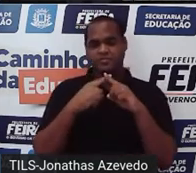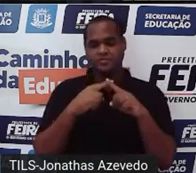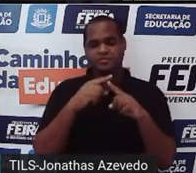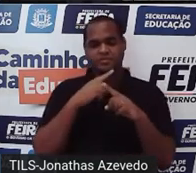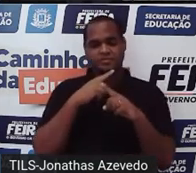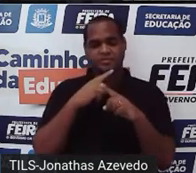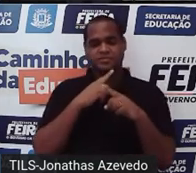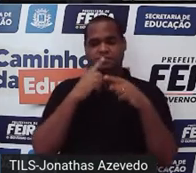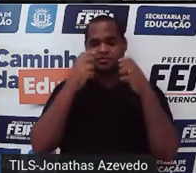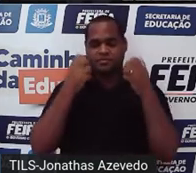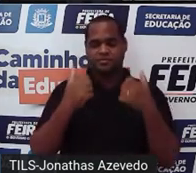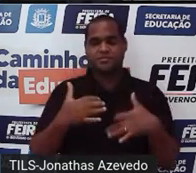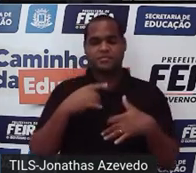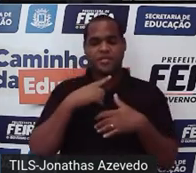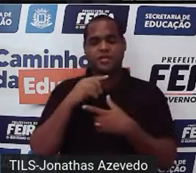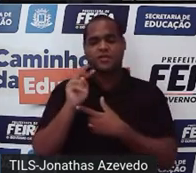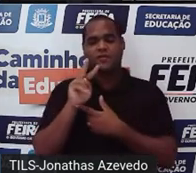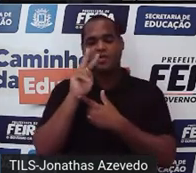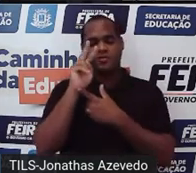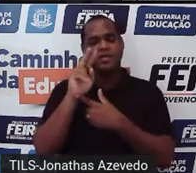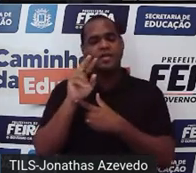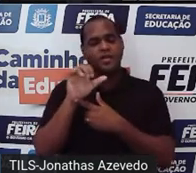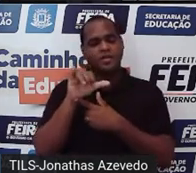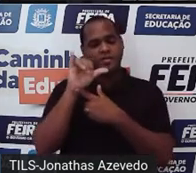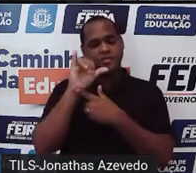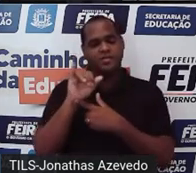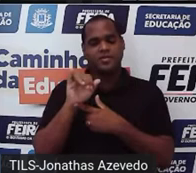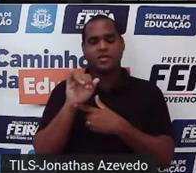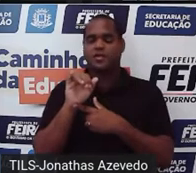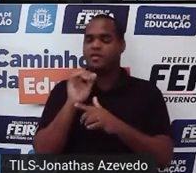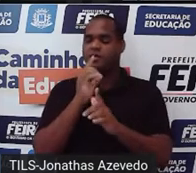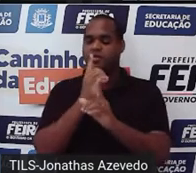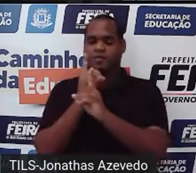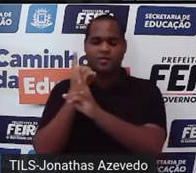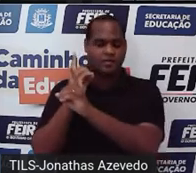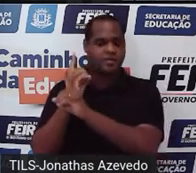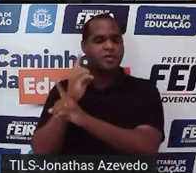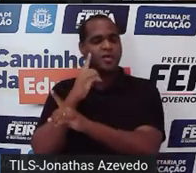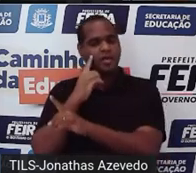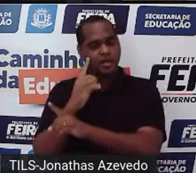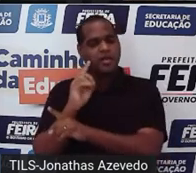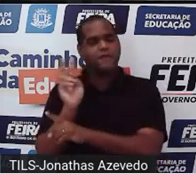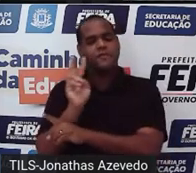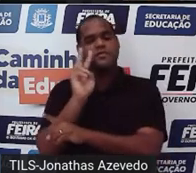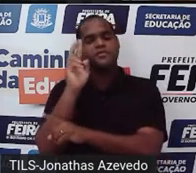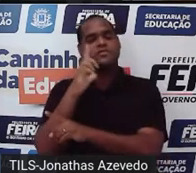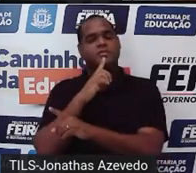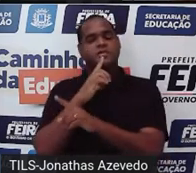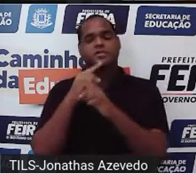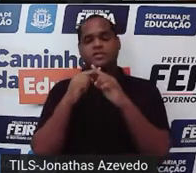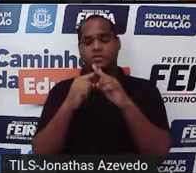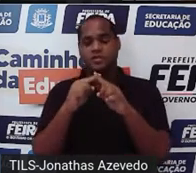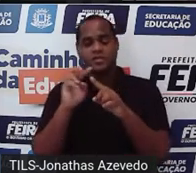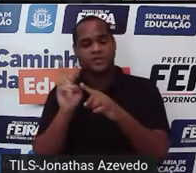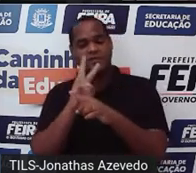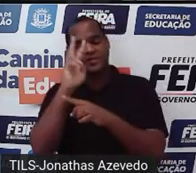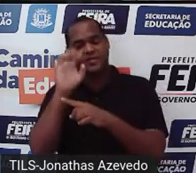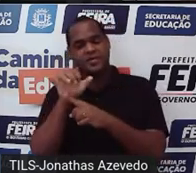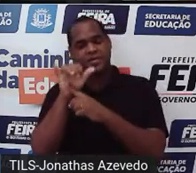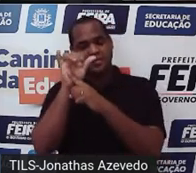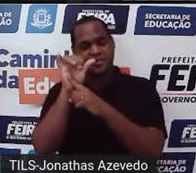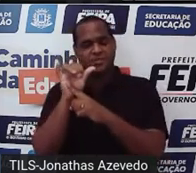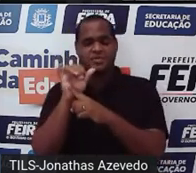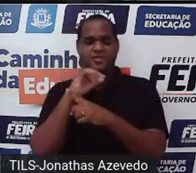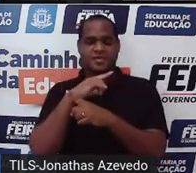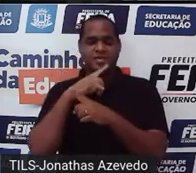Que tem os valores de y, a gente acha um valor para y. Então, esse valor de x e esse valor de y,